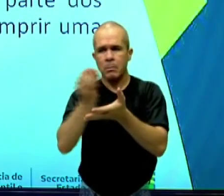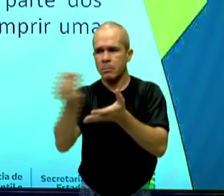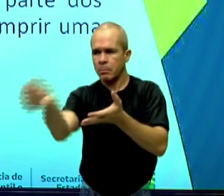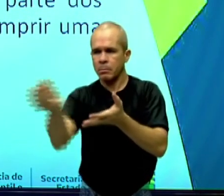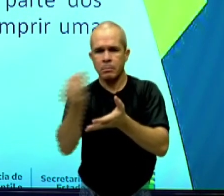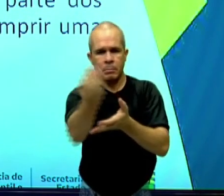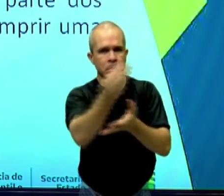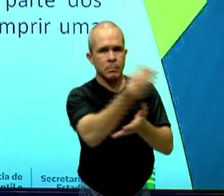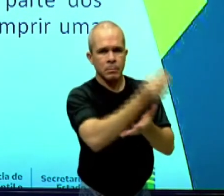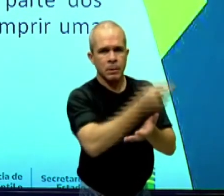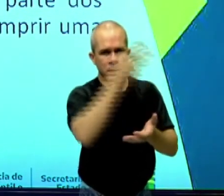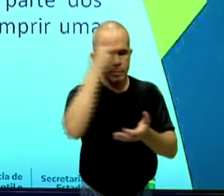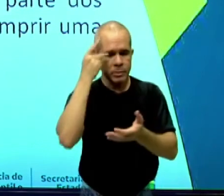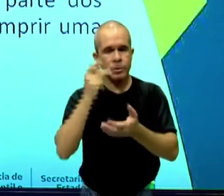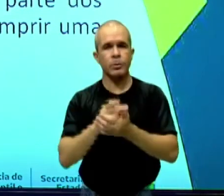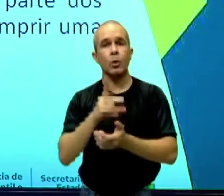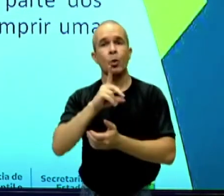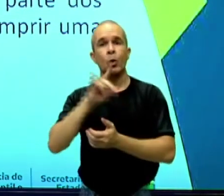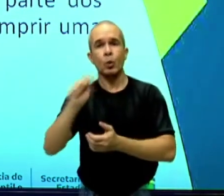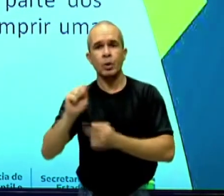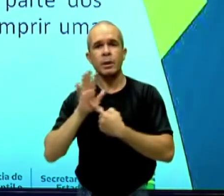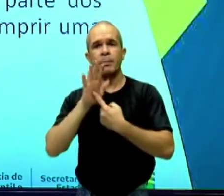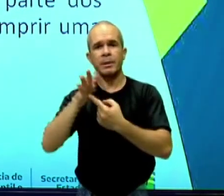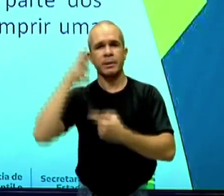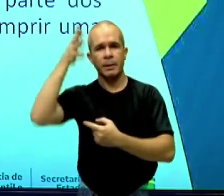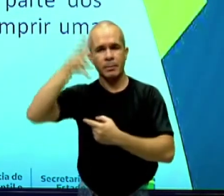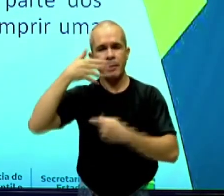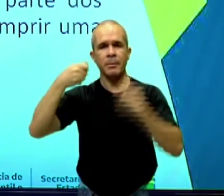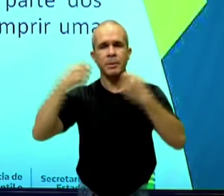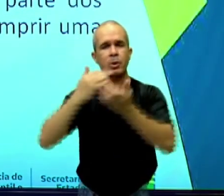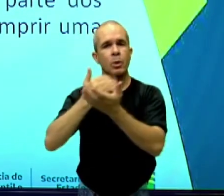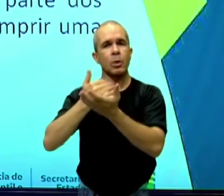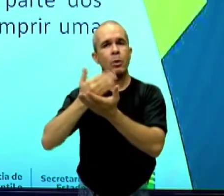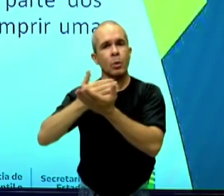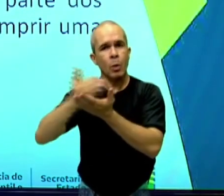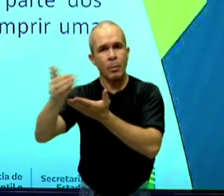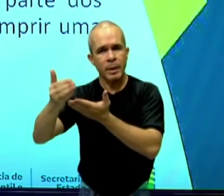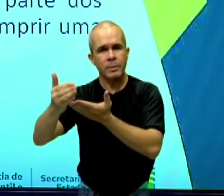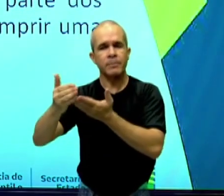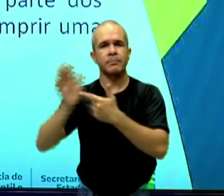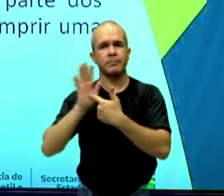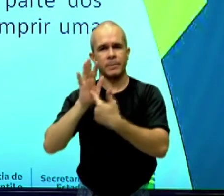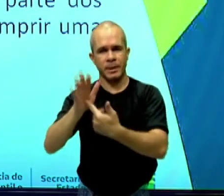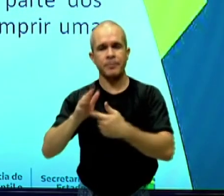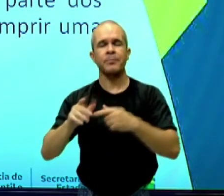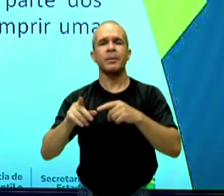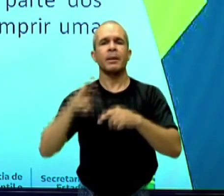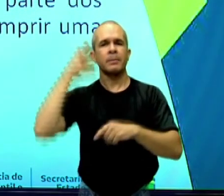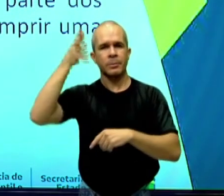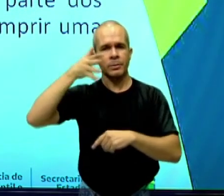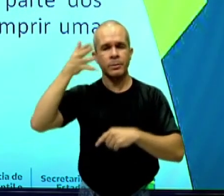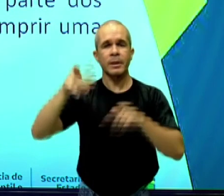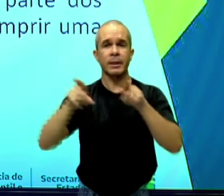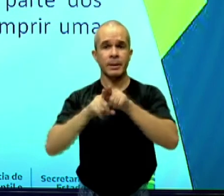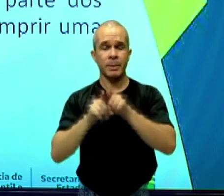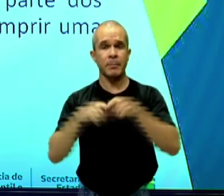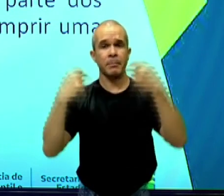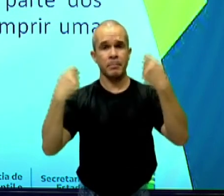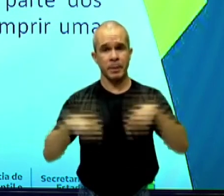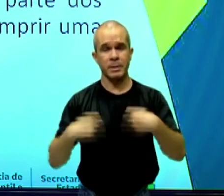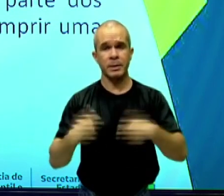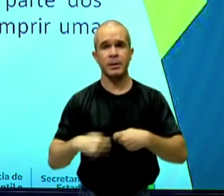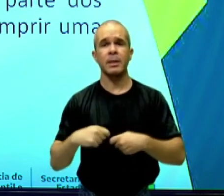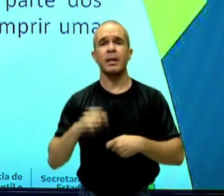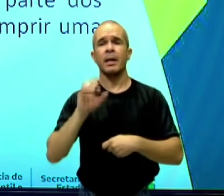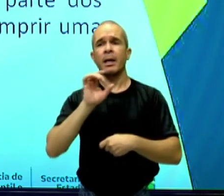participantes. No dia do seminário, breve introdução do assunto perante os participantes. E na apresentação, deve ser iniciada por